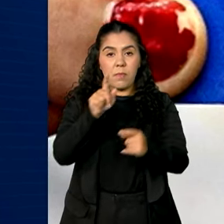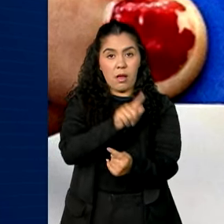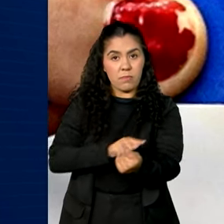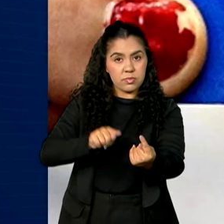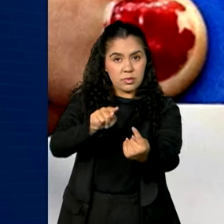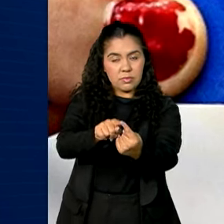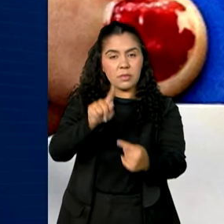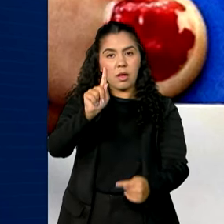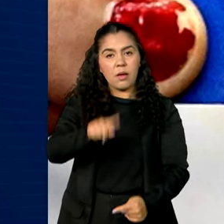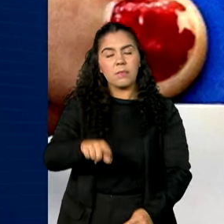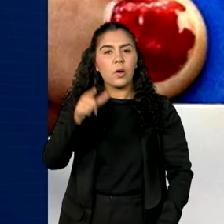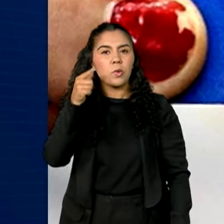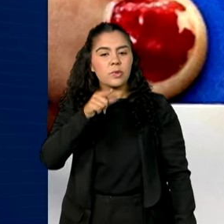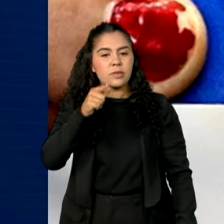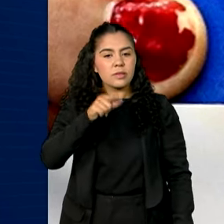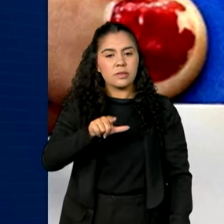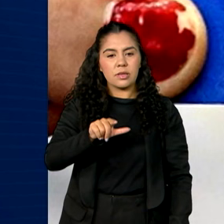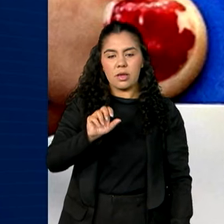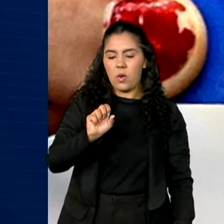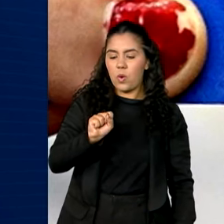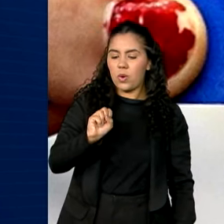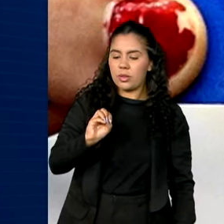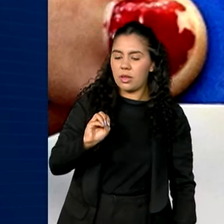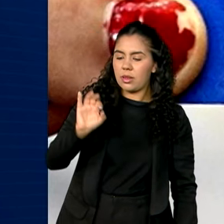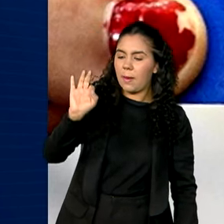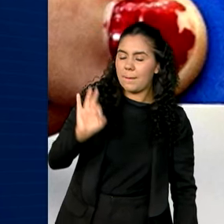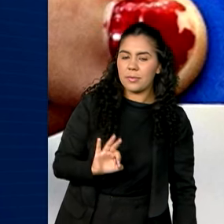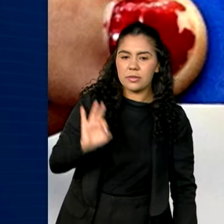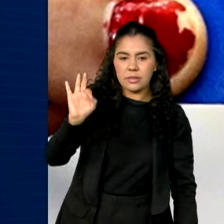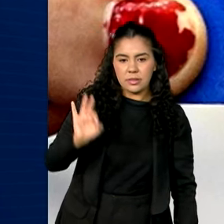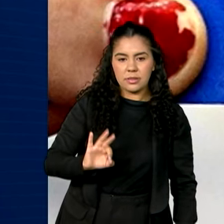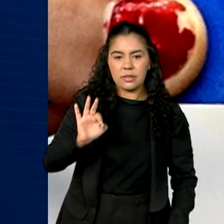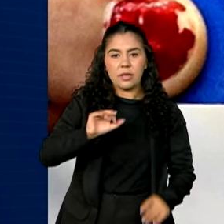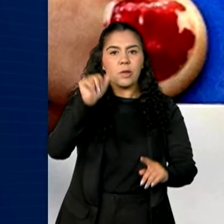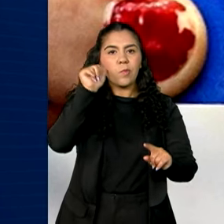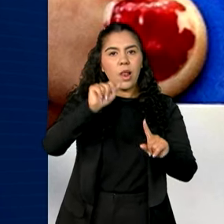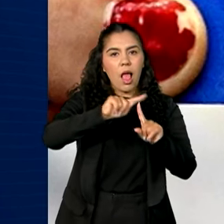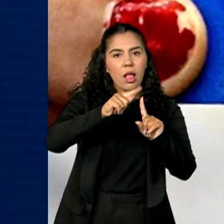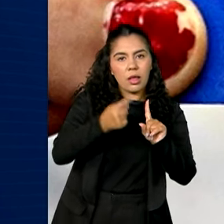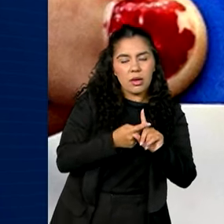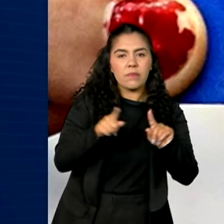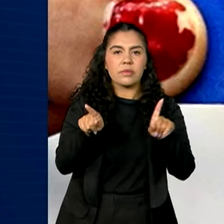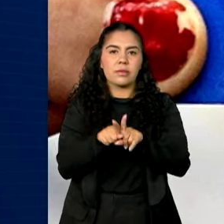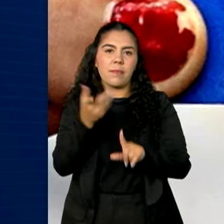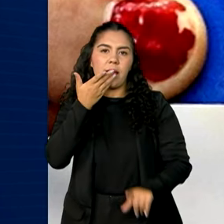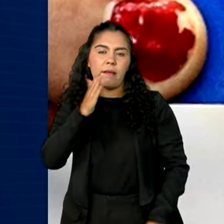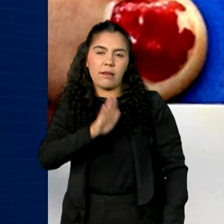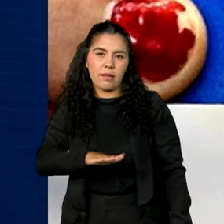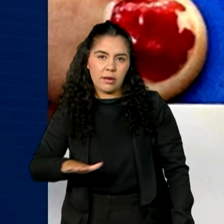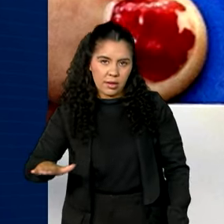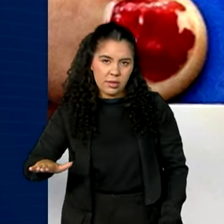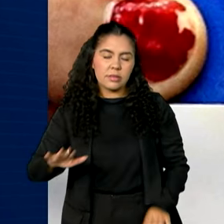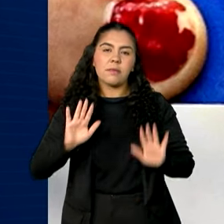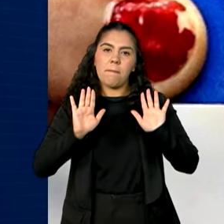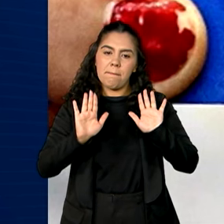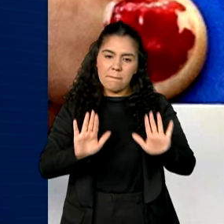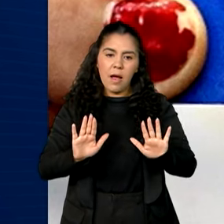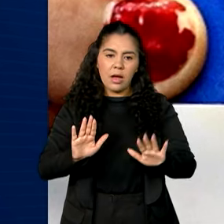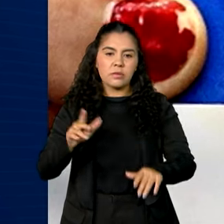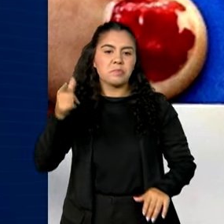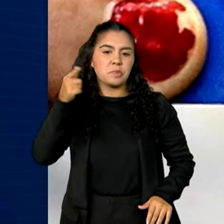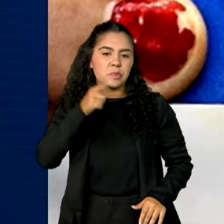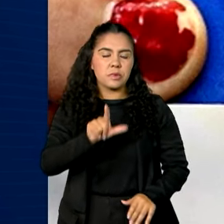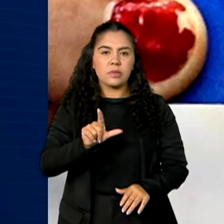era alcançar pelo menos 80% das gestantes e das crianças. Por fim, foi